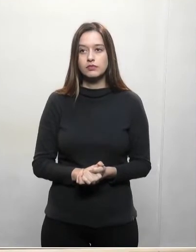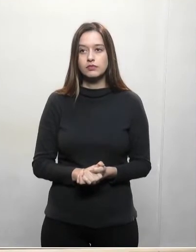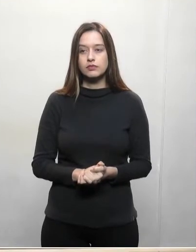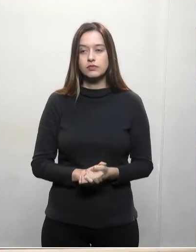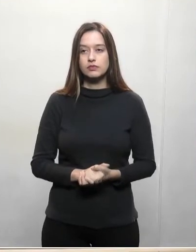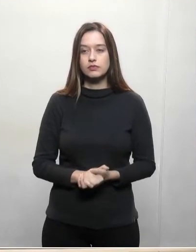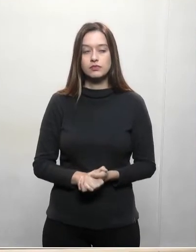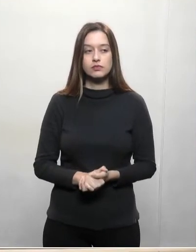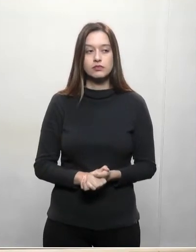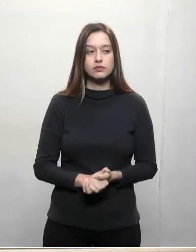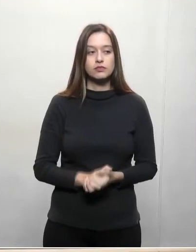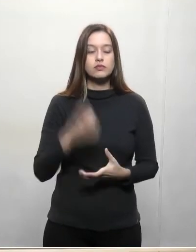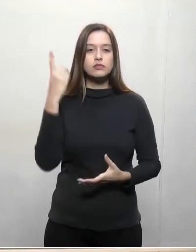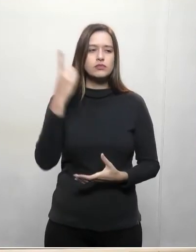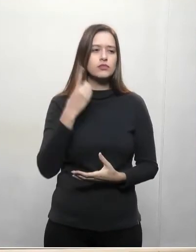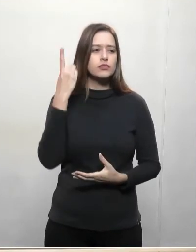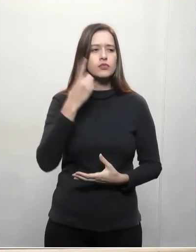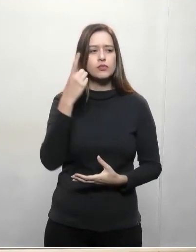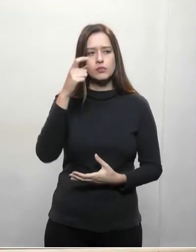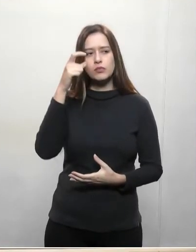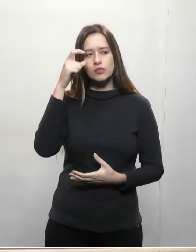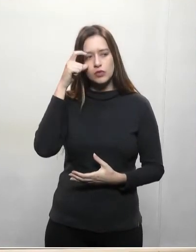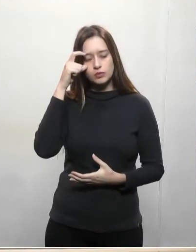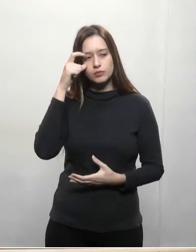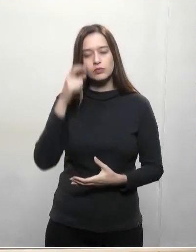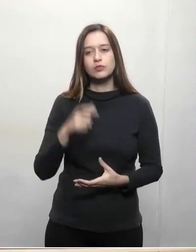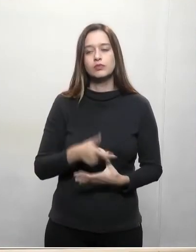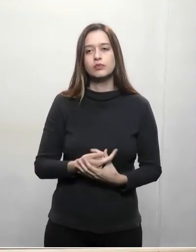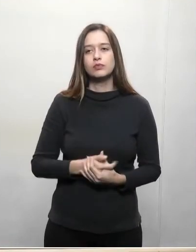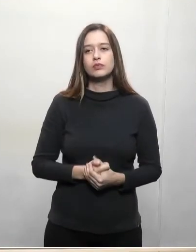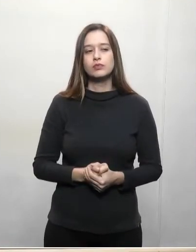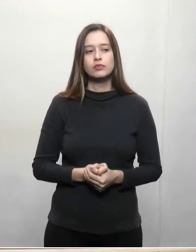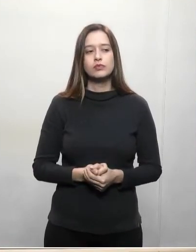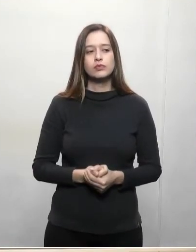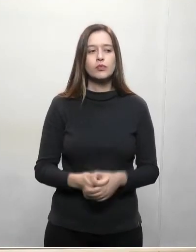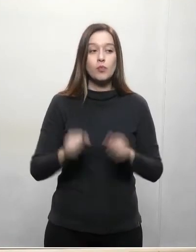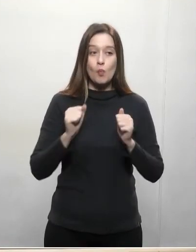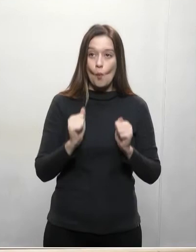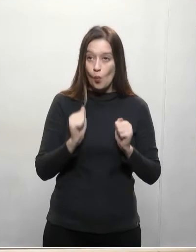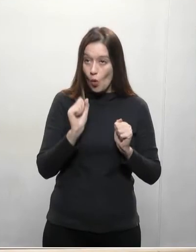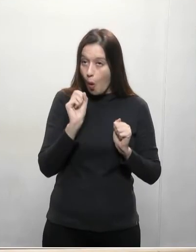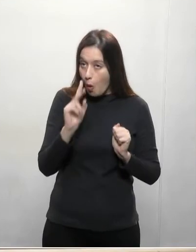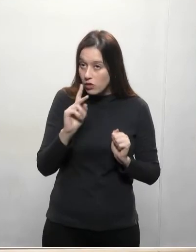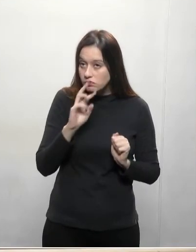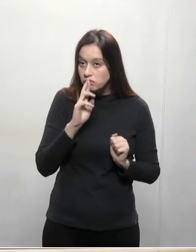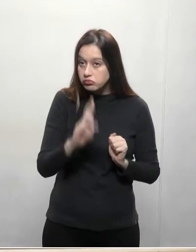Deputado Nelson, se dá por satisfeito? Sim, senhor presidente.